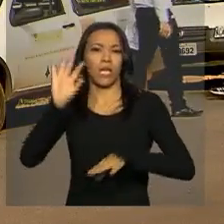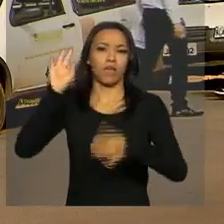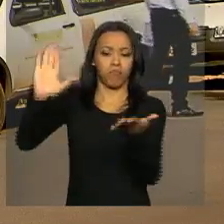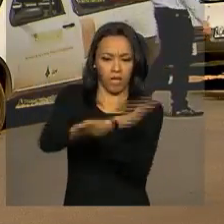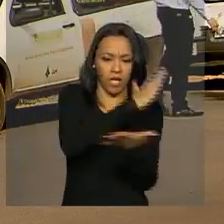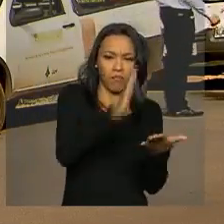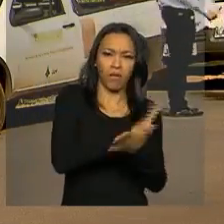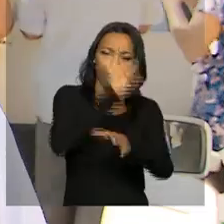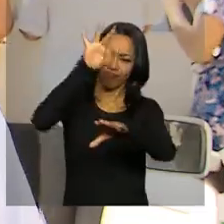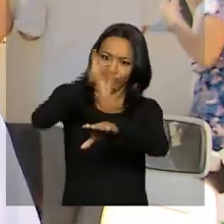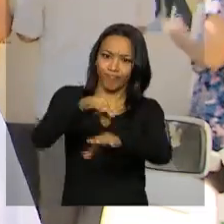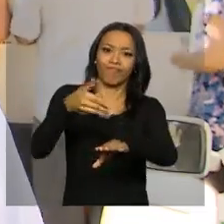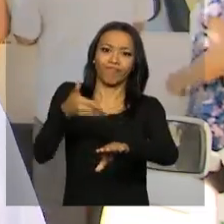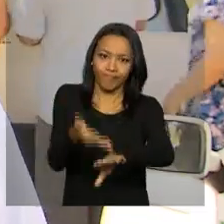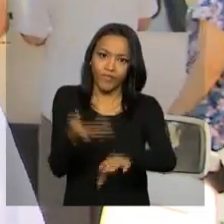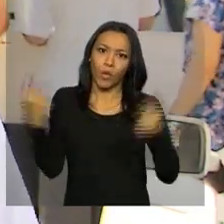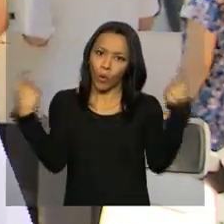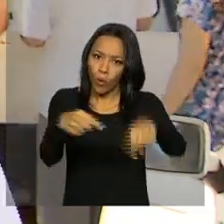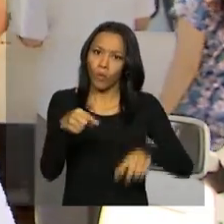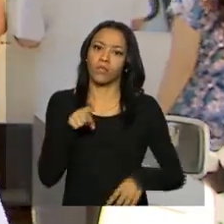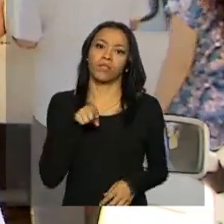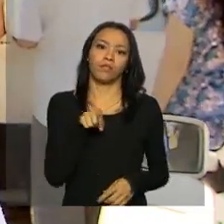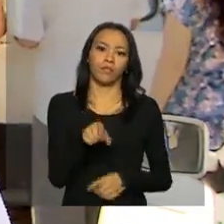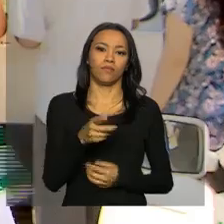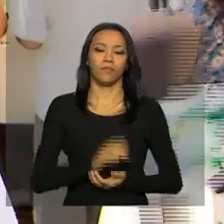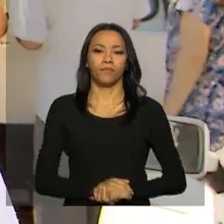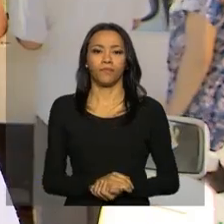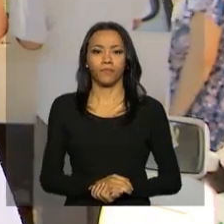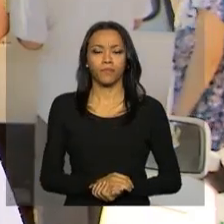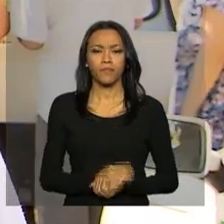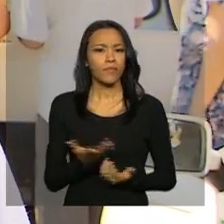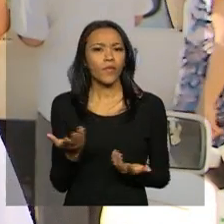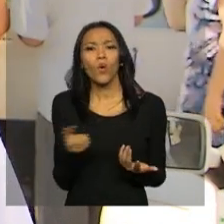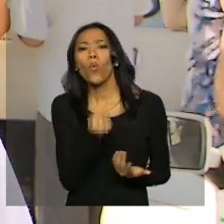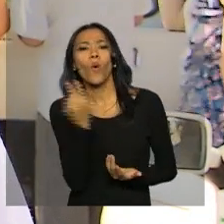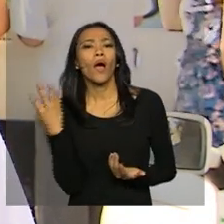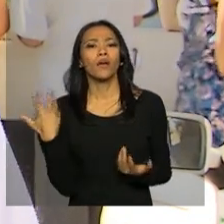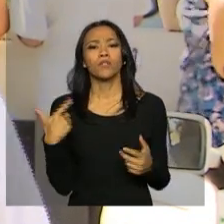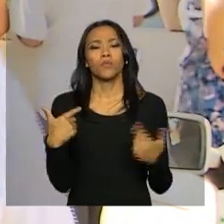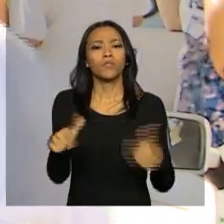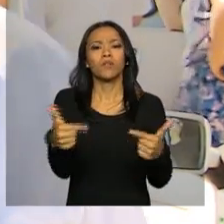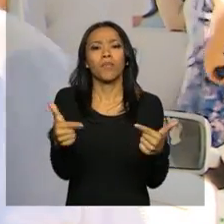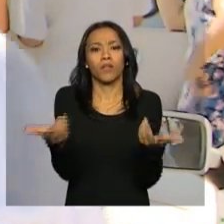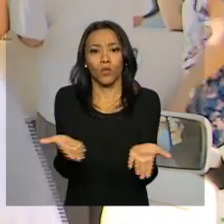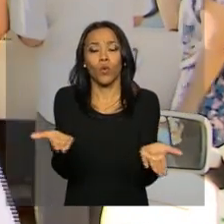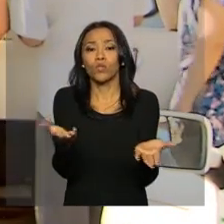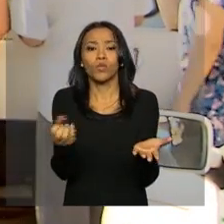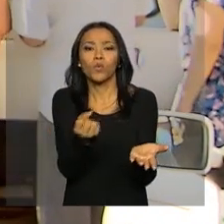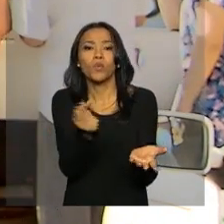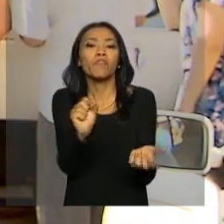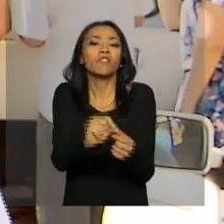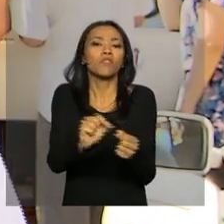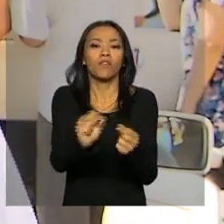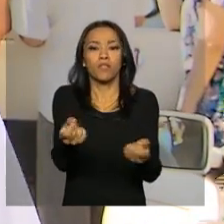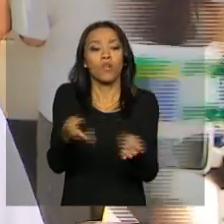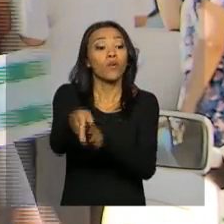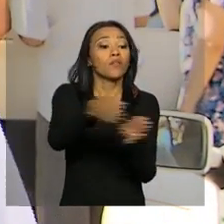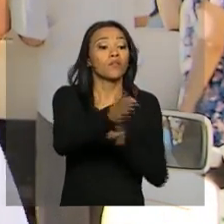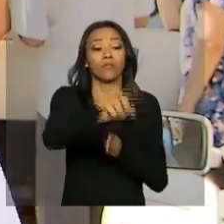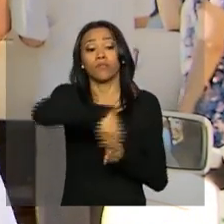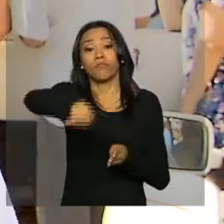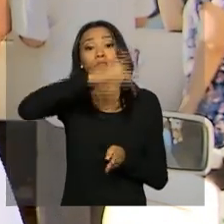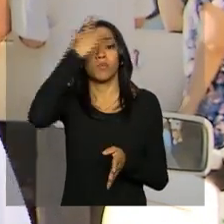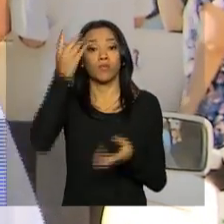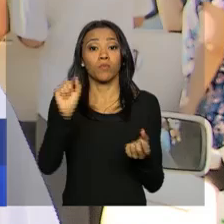de focos e também combate ao foco do mosquito. Quais são os trabalhos de hoje? Quais são as orientações que vocês estão passando para a população?